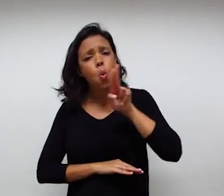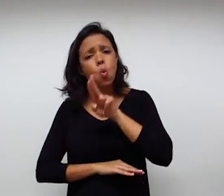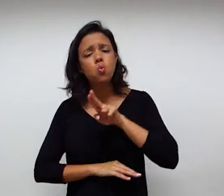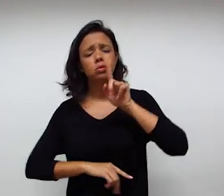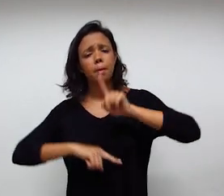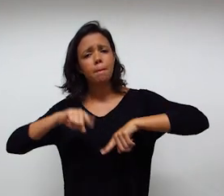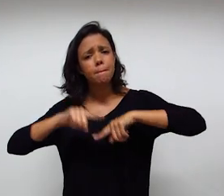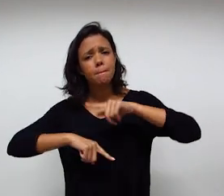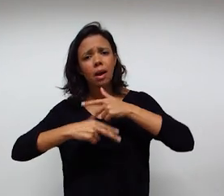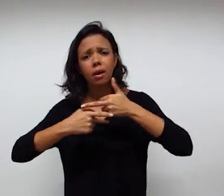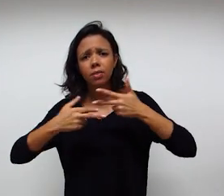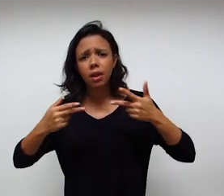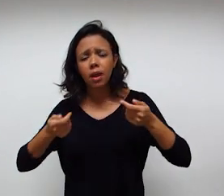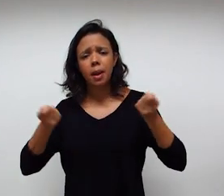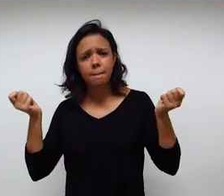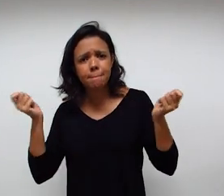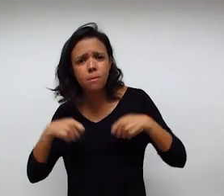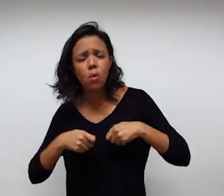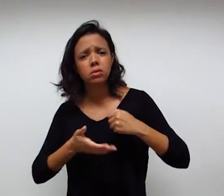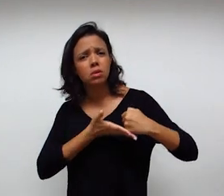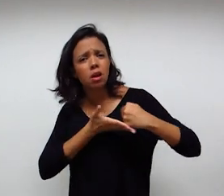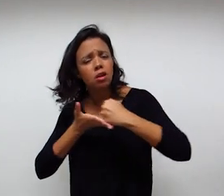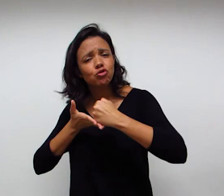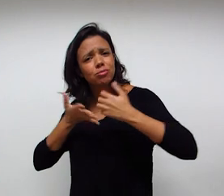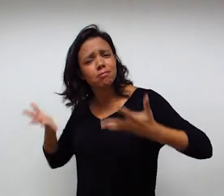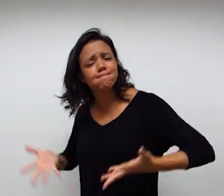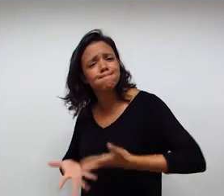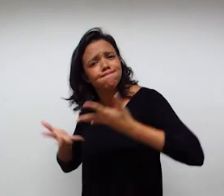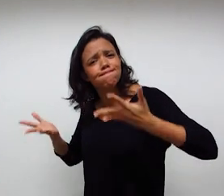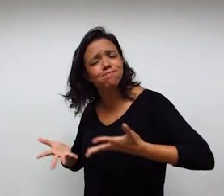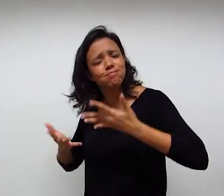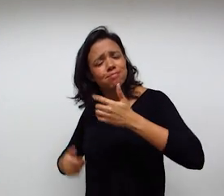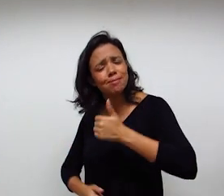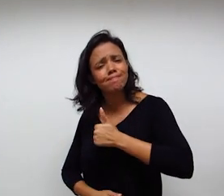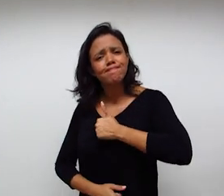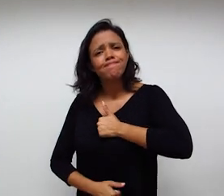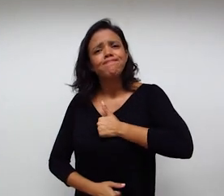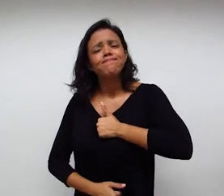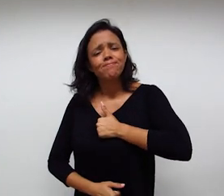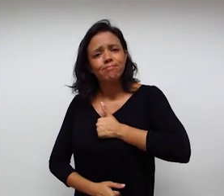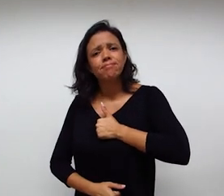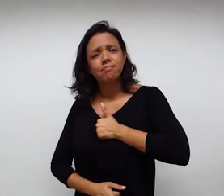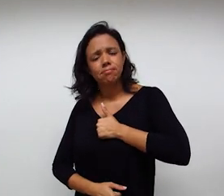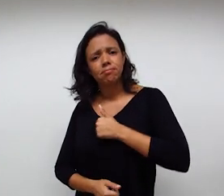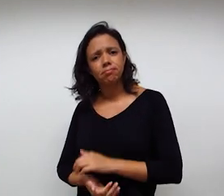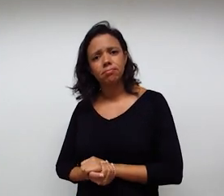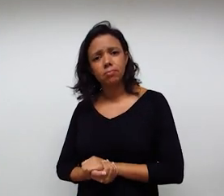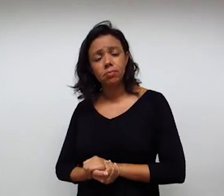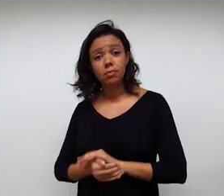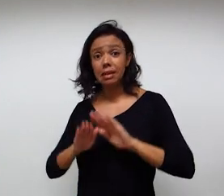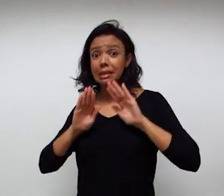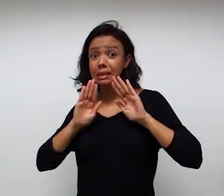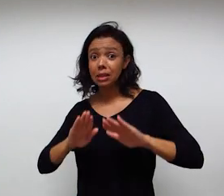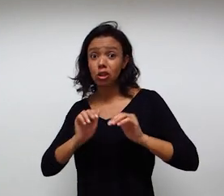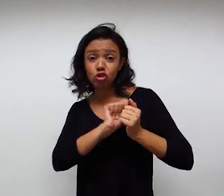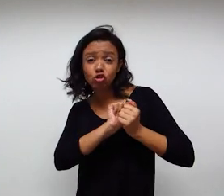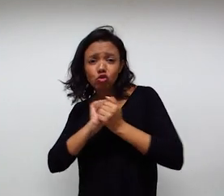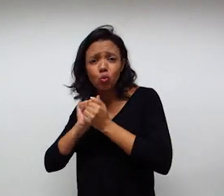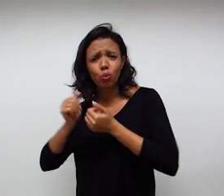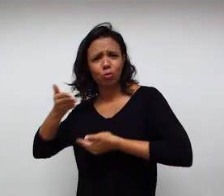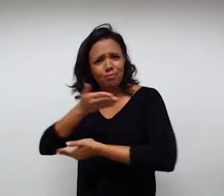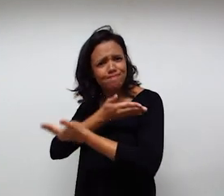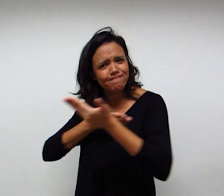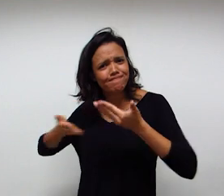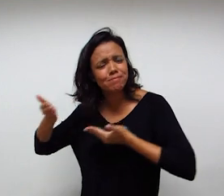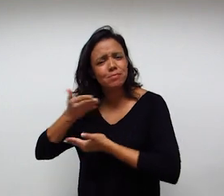uso das ordens, aos usos dos dispositivos que possam facilitar o dia a dia da nossa criança. Então, juntos,